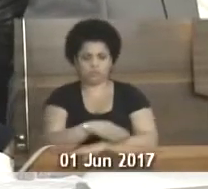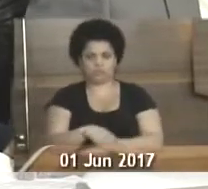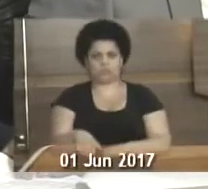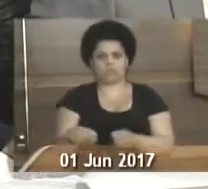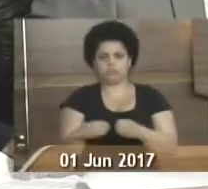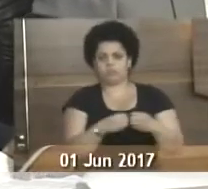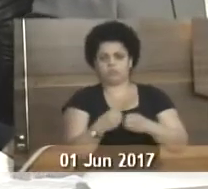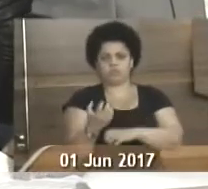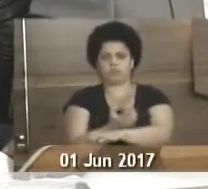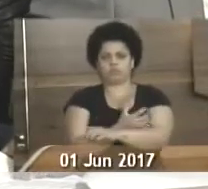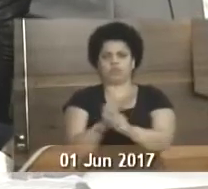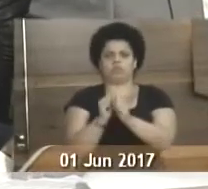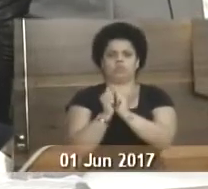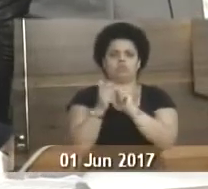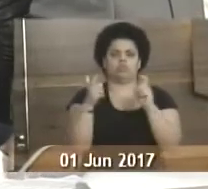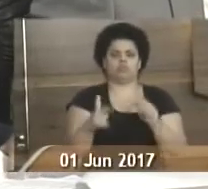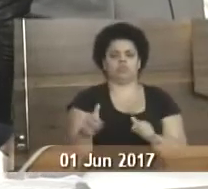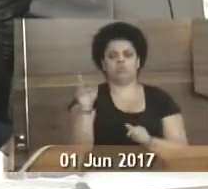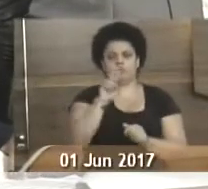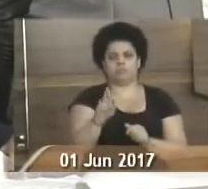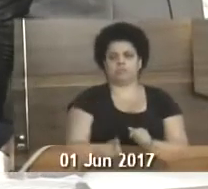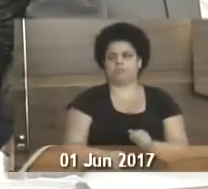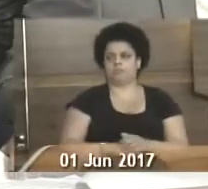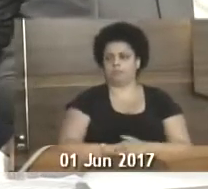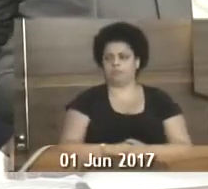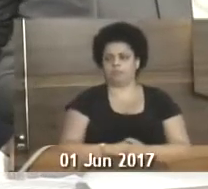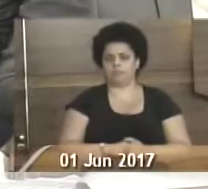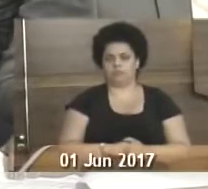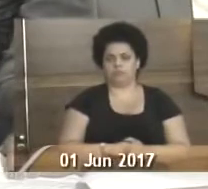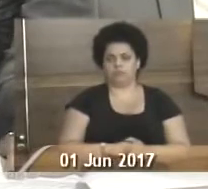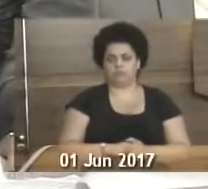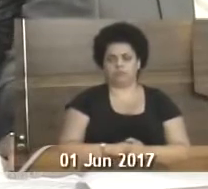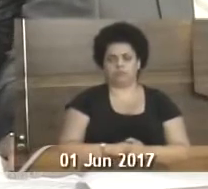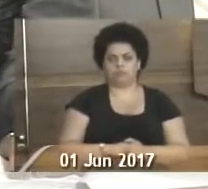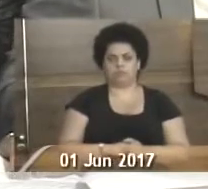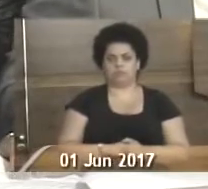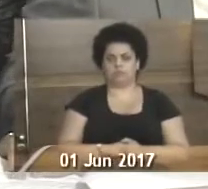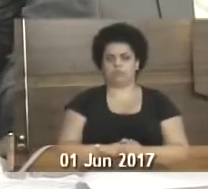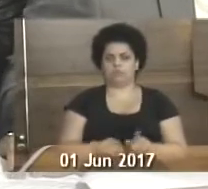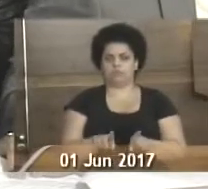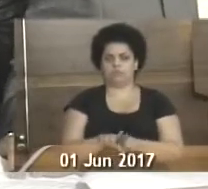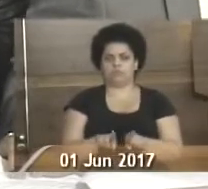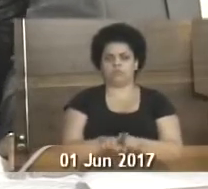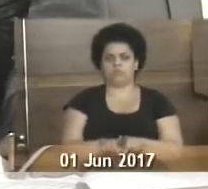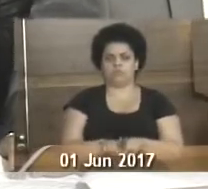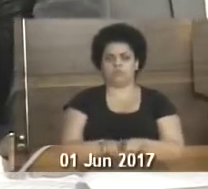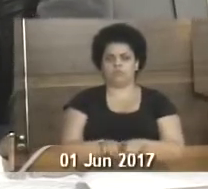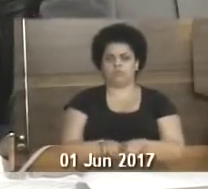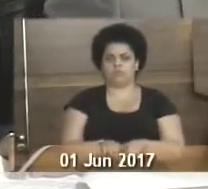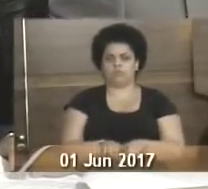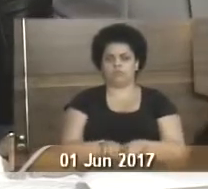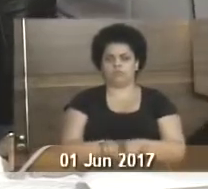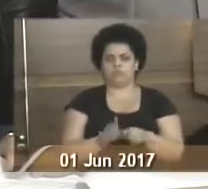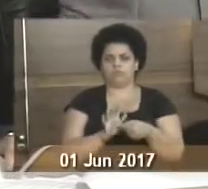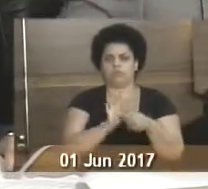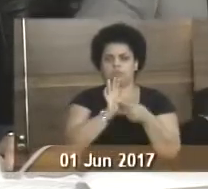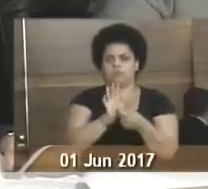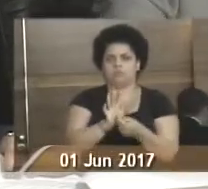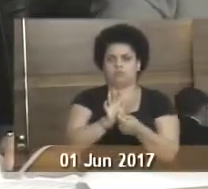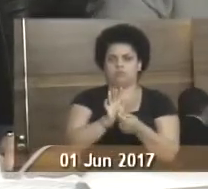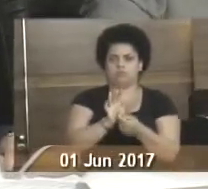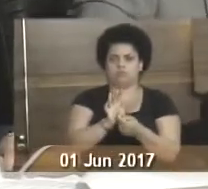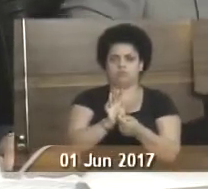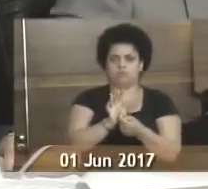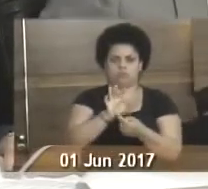lado do campo de futebol, bairro Incruzo da Enseada. Indicação nº.730. Também do Elinho do Sindicato. Indicando ao prefeito